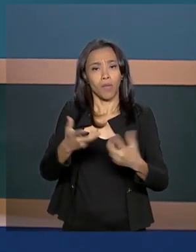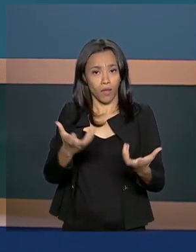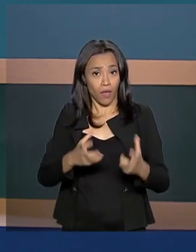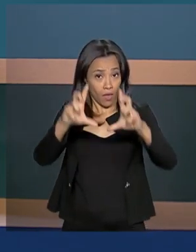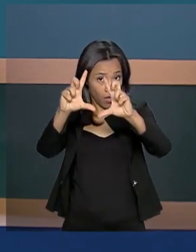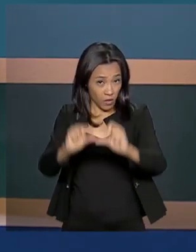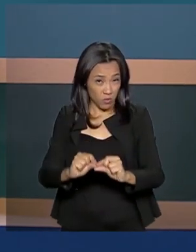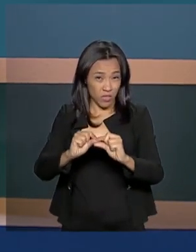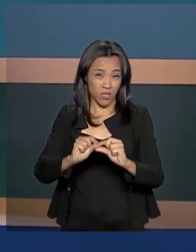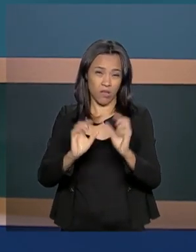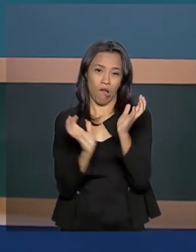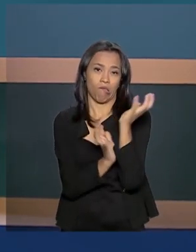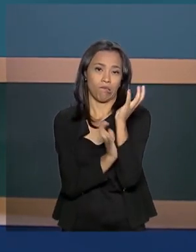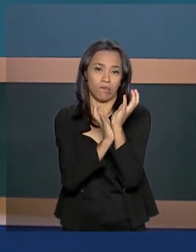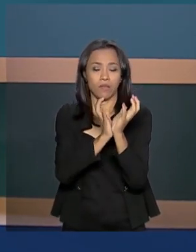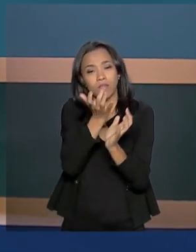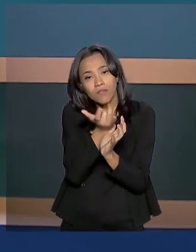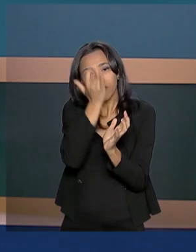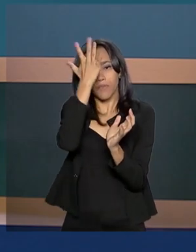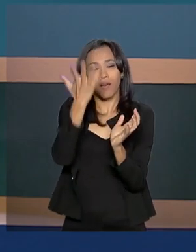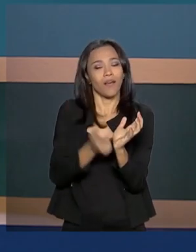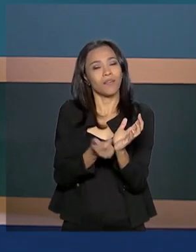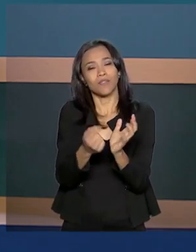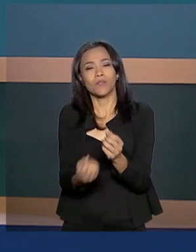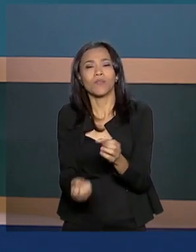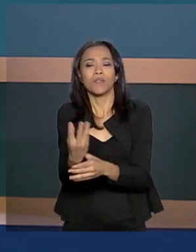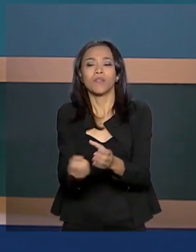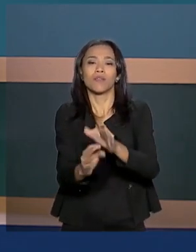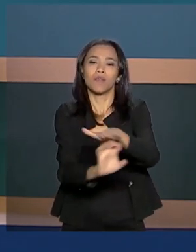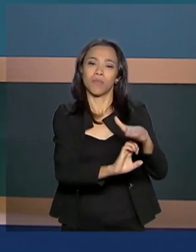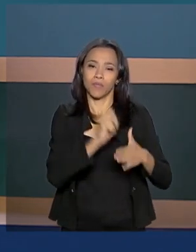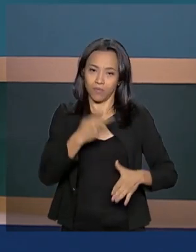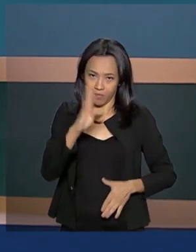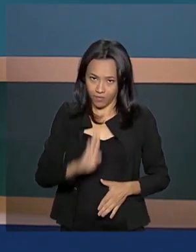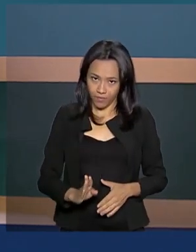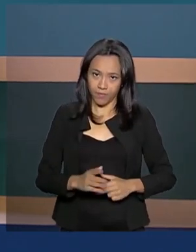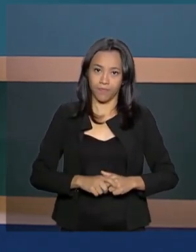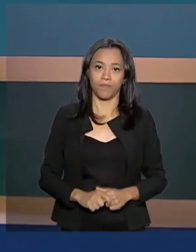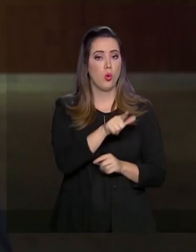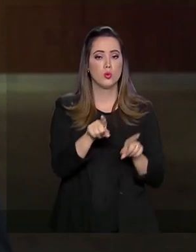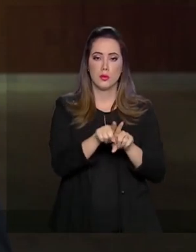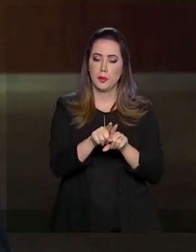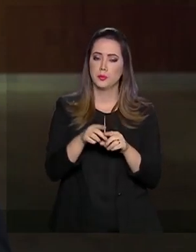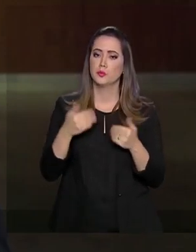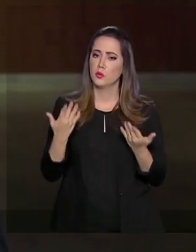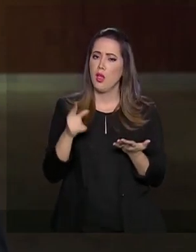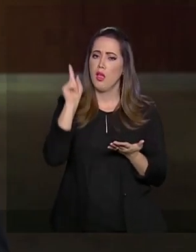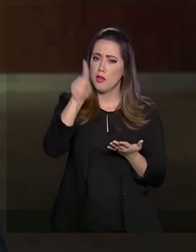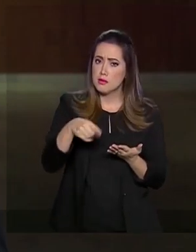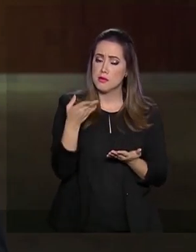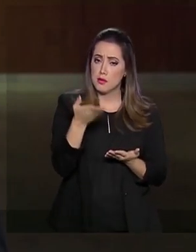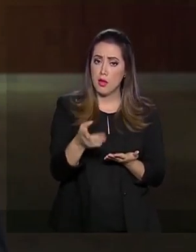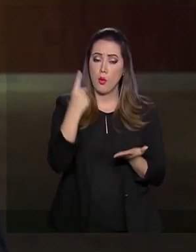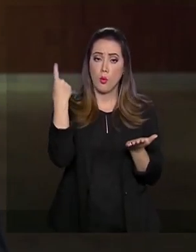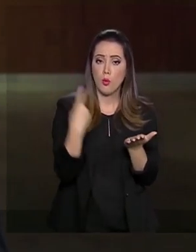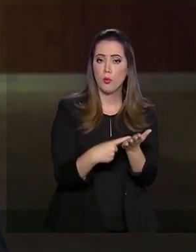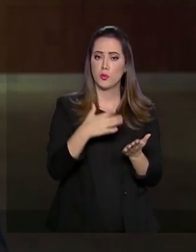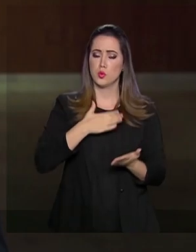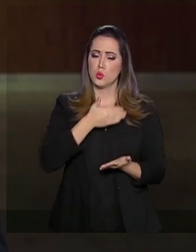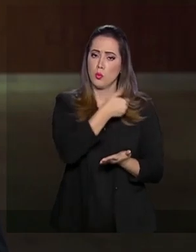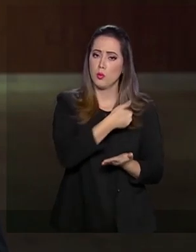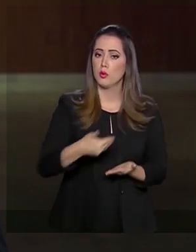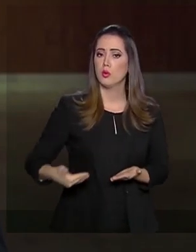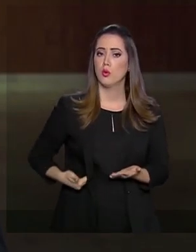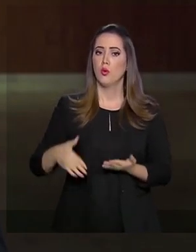reduzir a burocracia e facilitar a abertura de pequenos negócios no país. Esse é o compromisso do meu governo